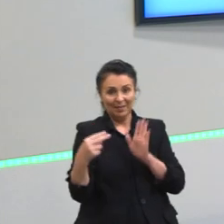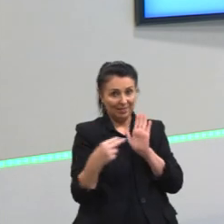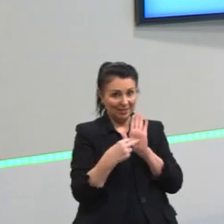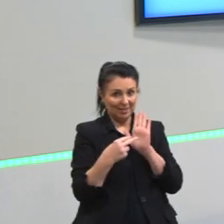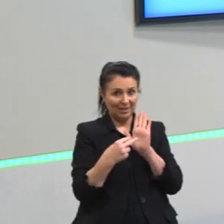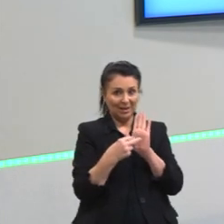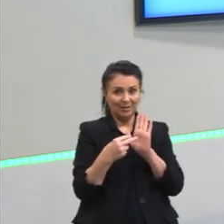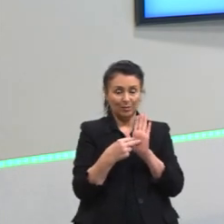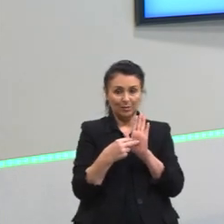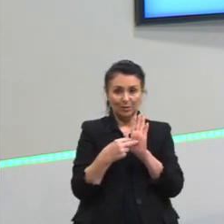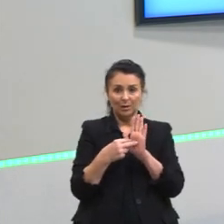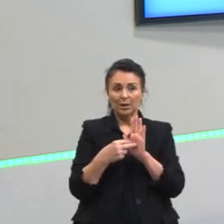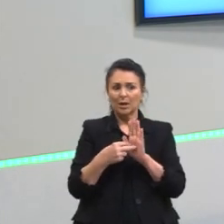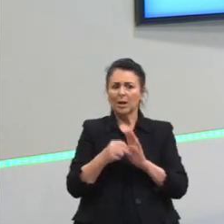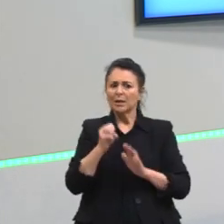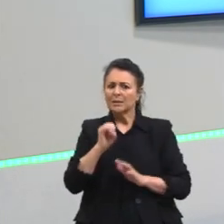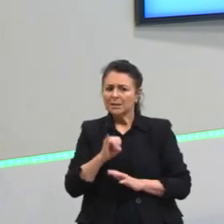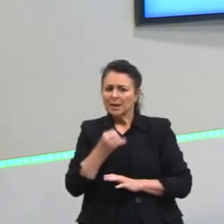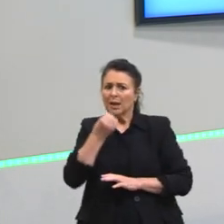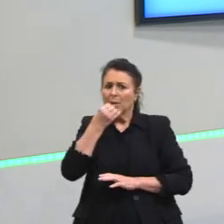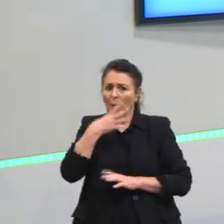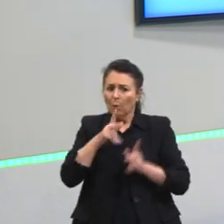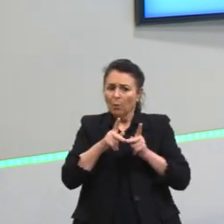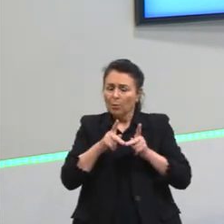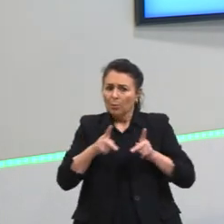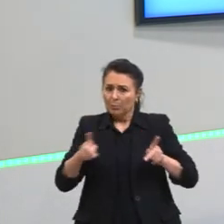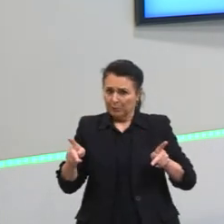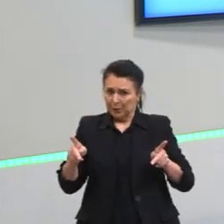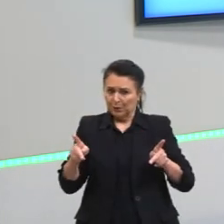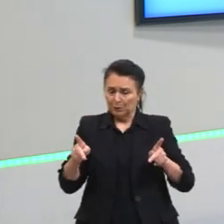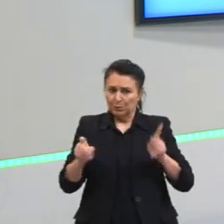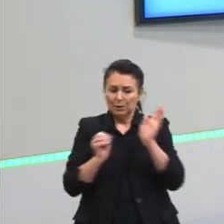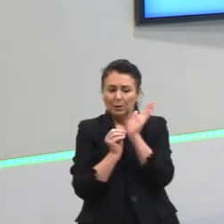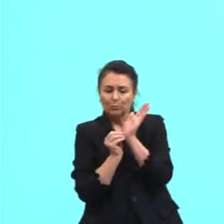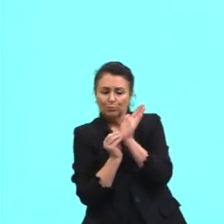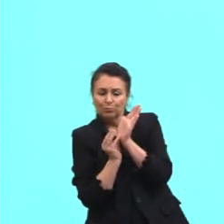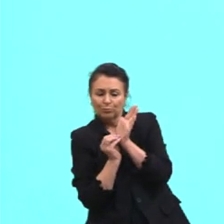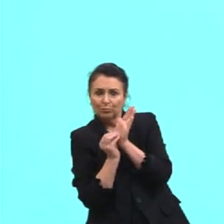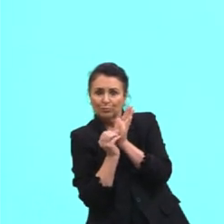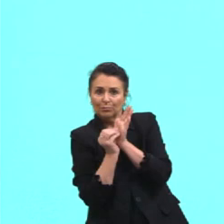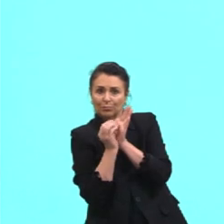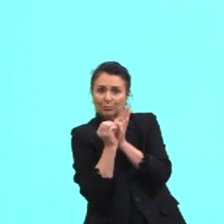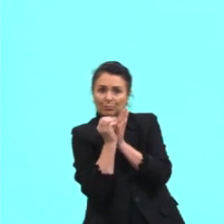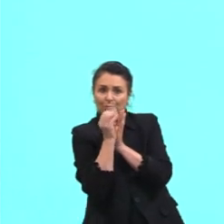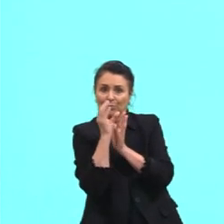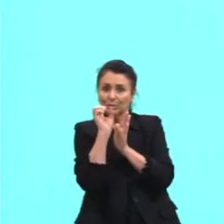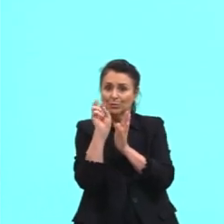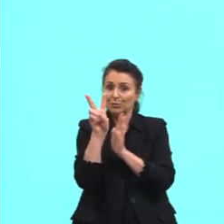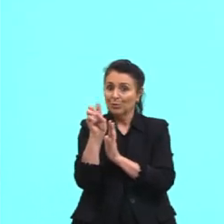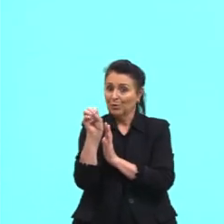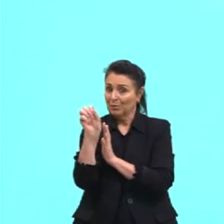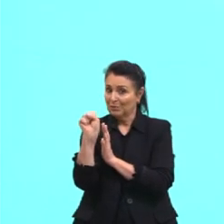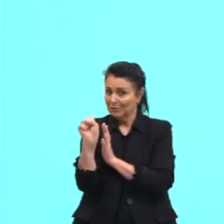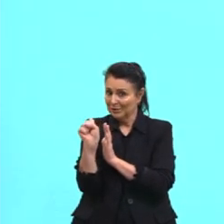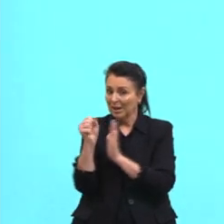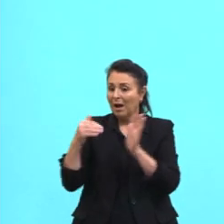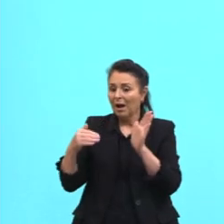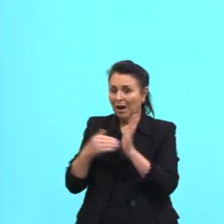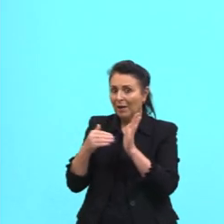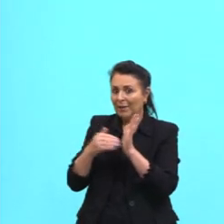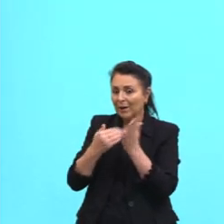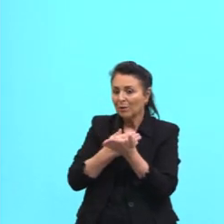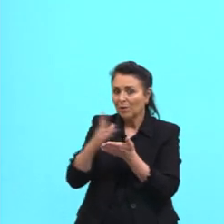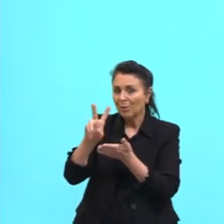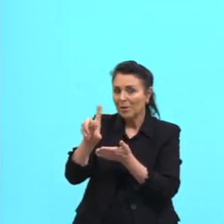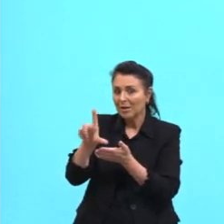Em condições favoráveis, o período entre a eclosão dos ovos, aqui até a larva